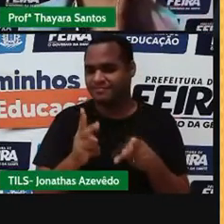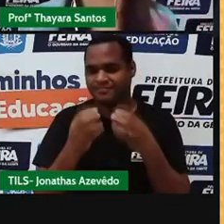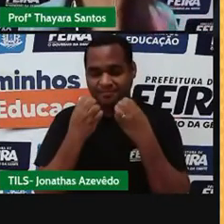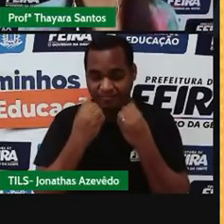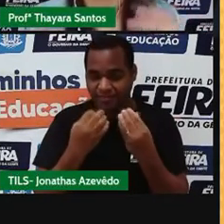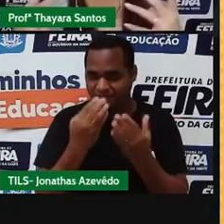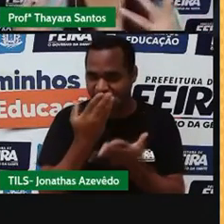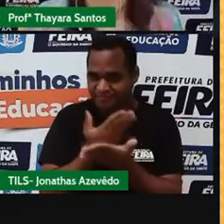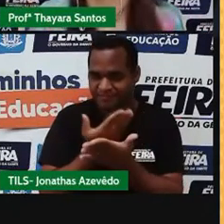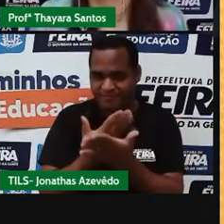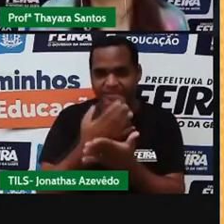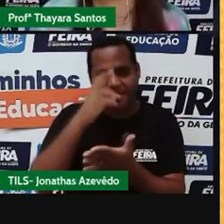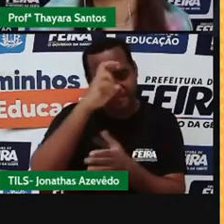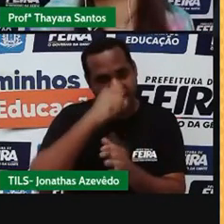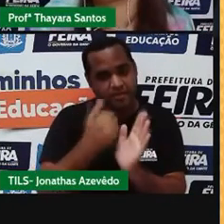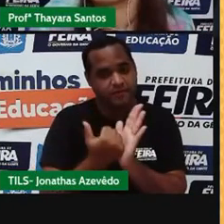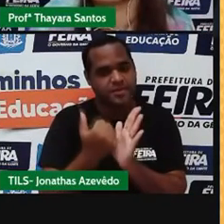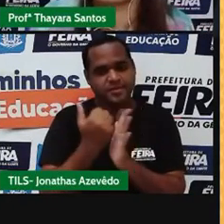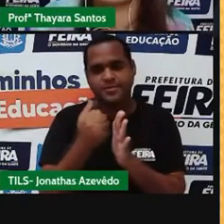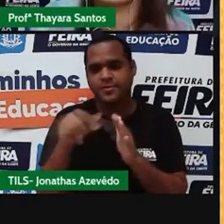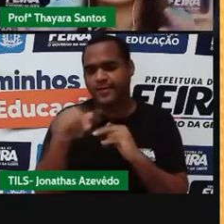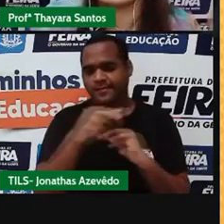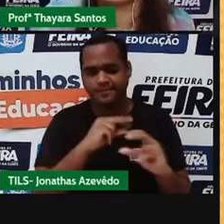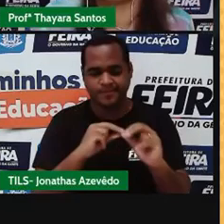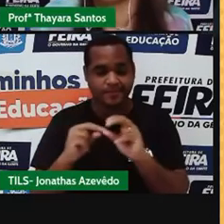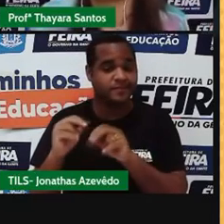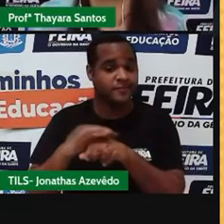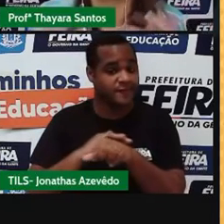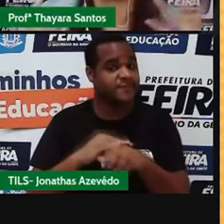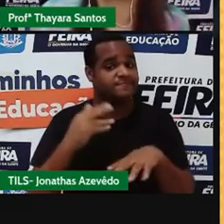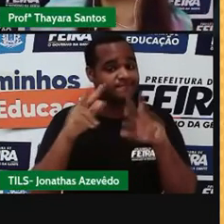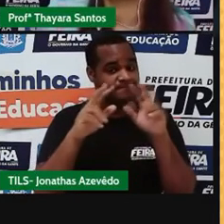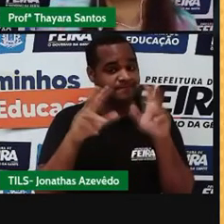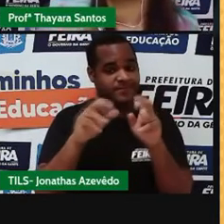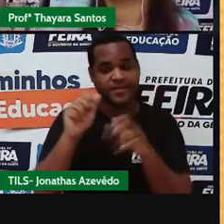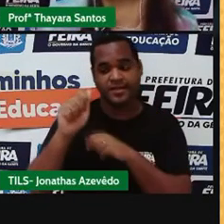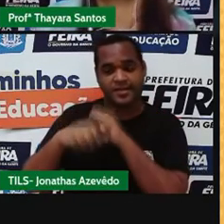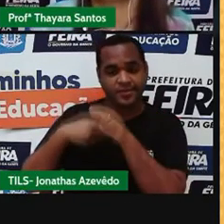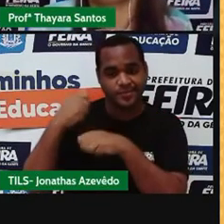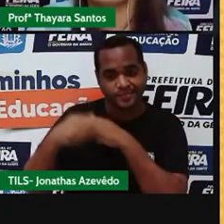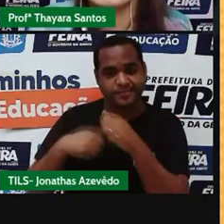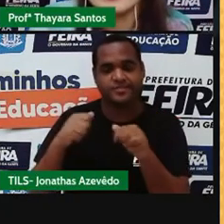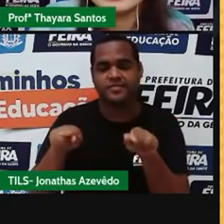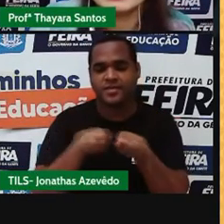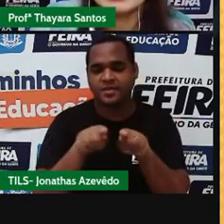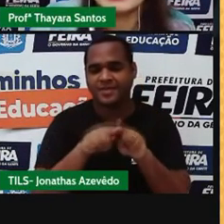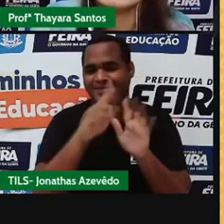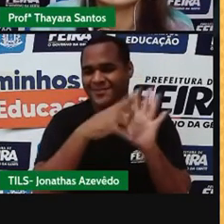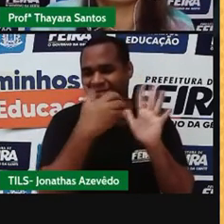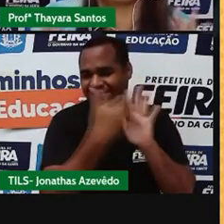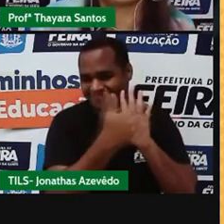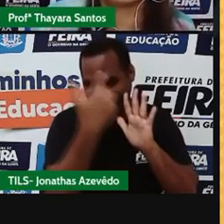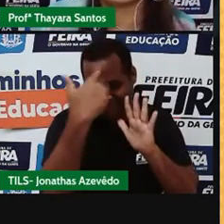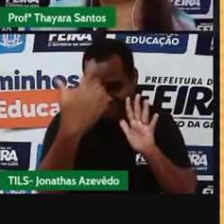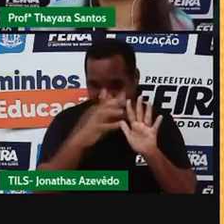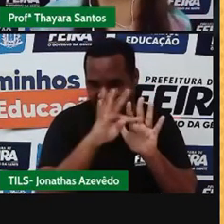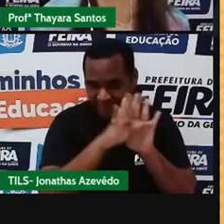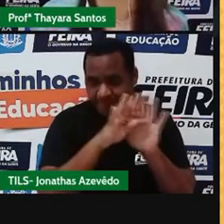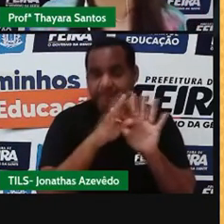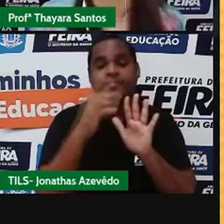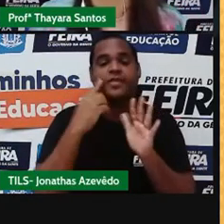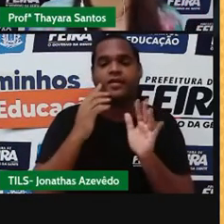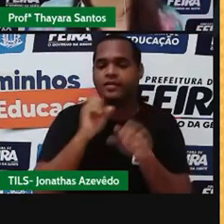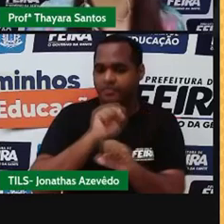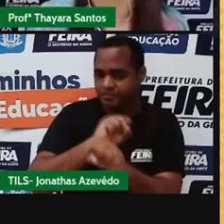nos nossos estudos que ainda tem muita coisa para a gente conversar sobre esse assunto aqui de átomo e tabela periódica. Então a gente vai ficar aqui